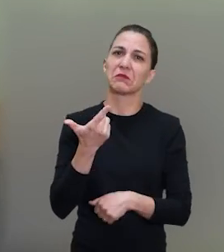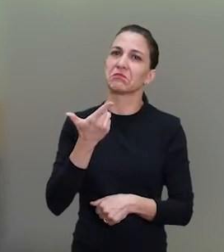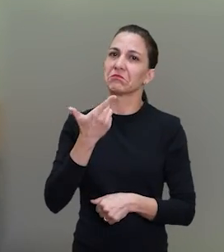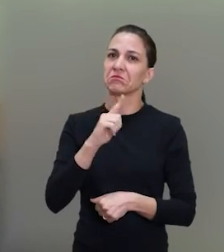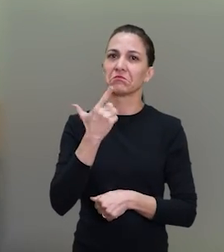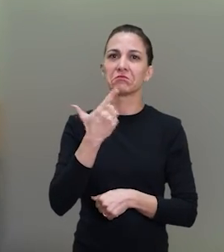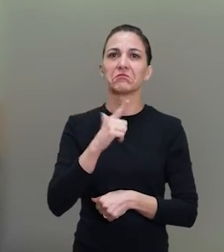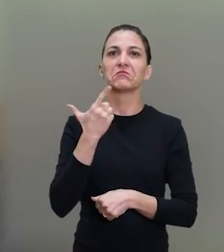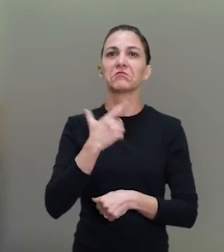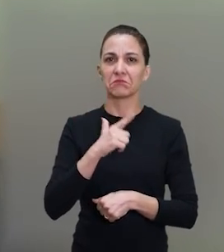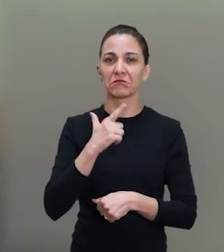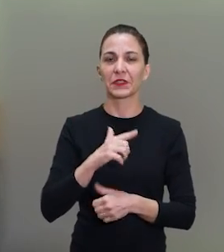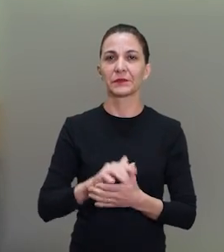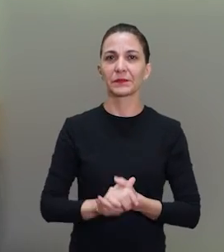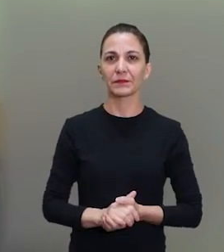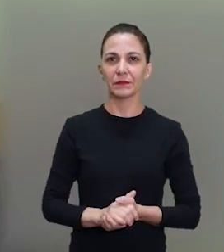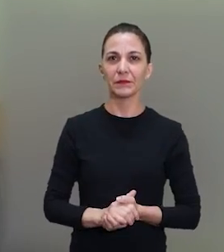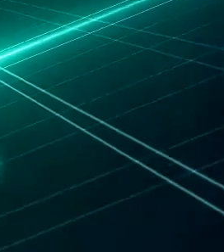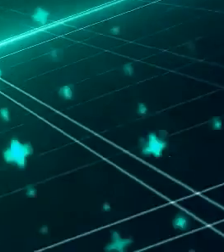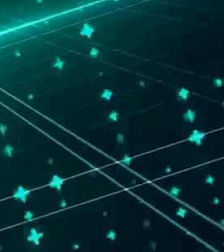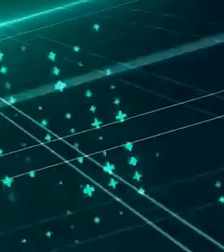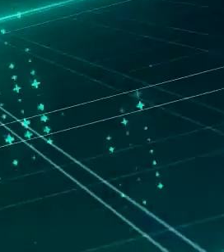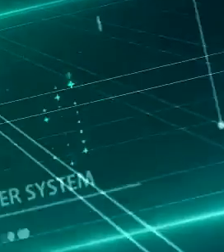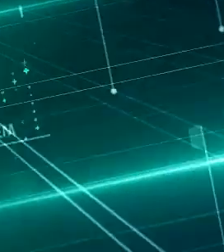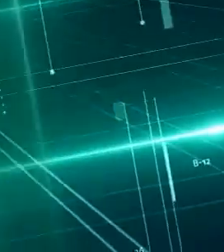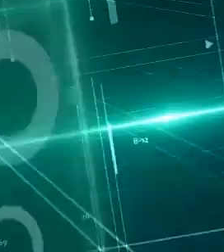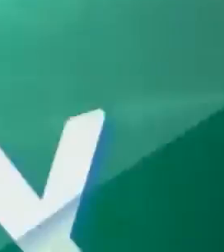na refeição diária das pessoas.